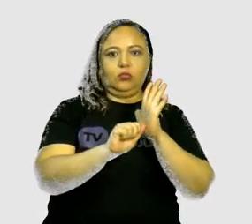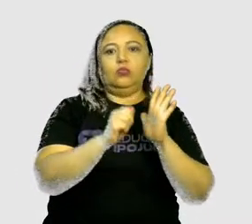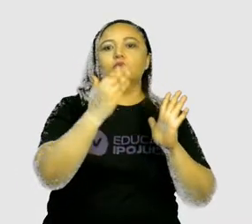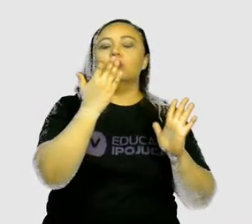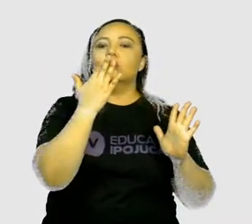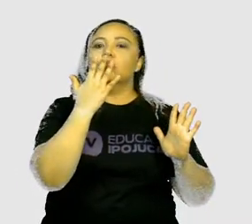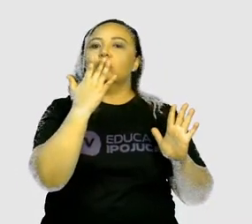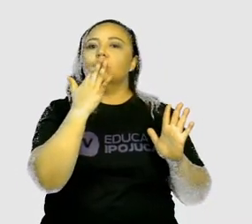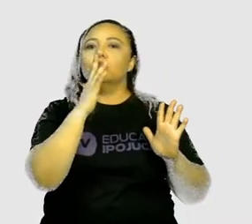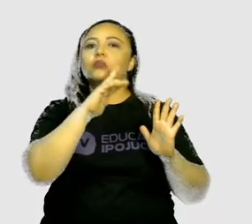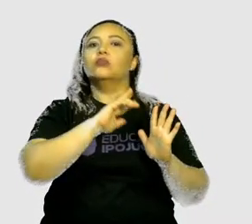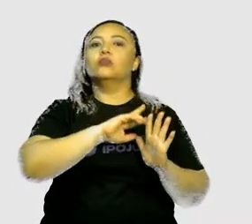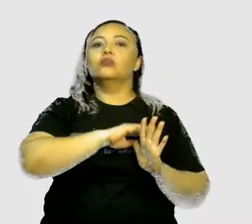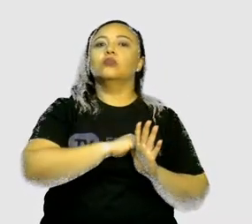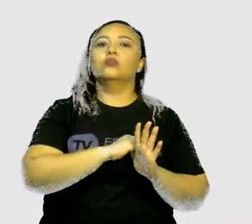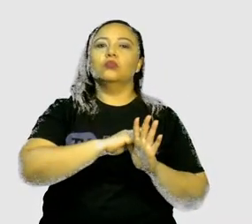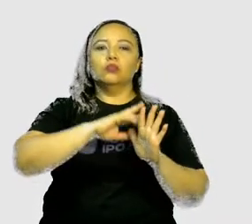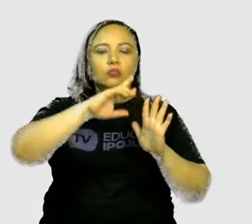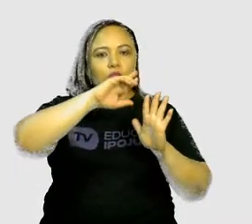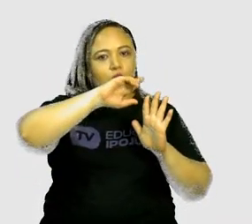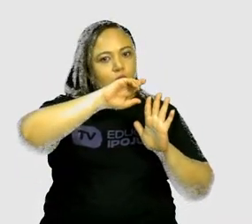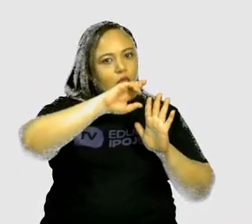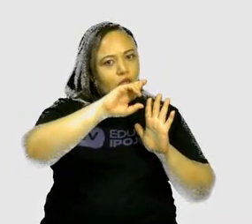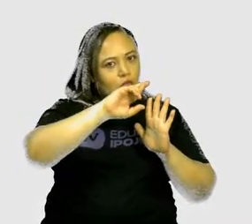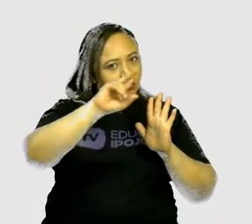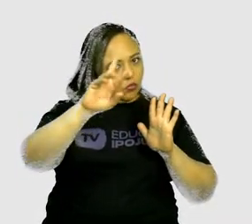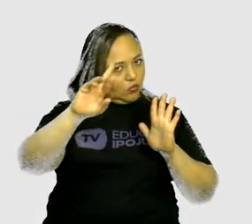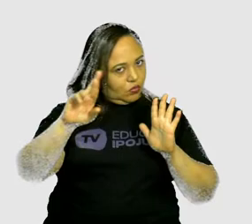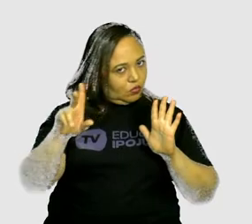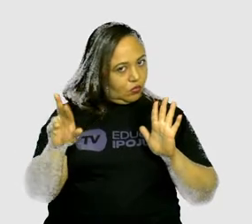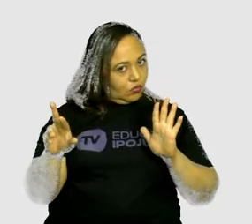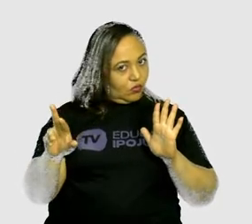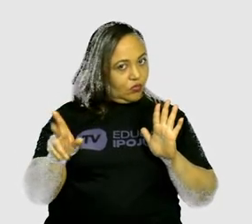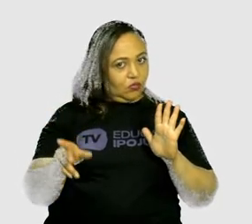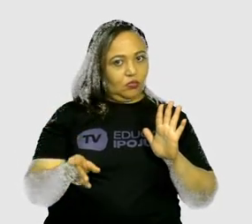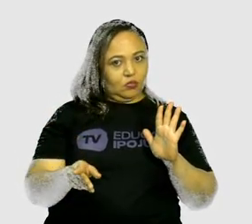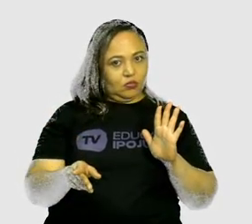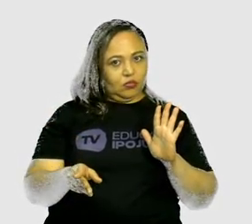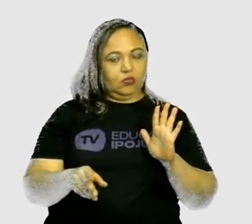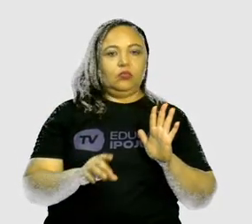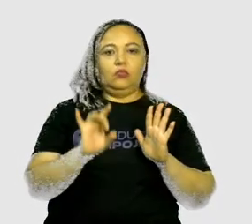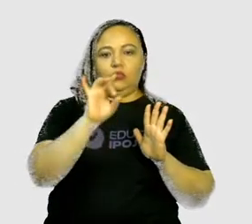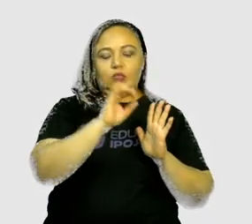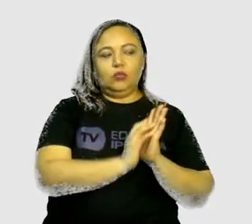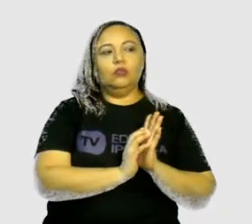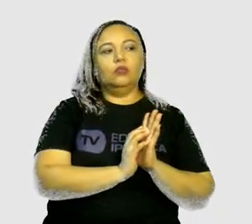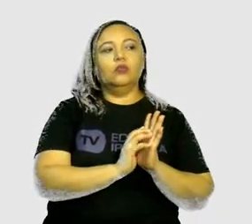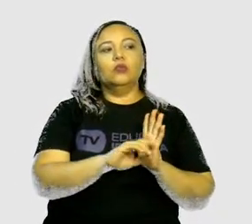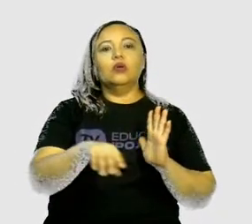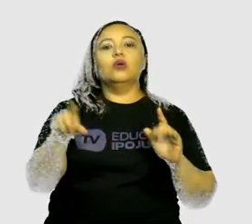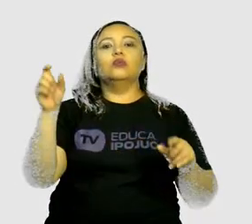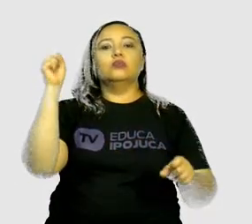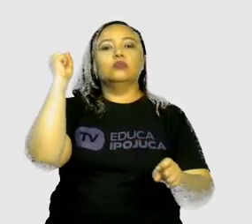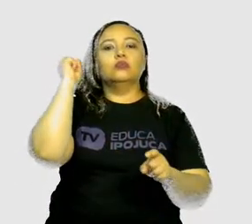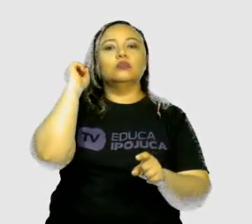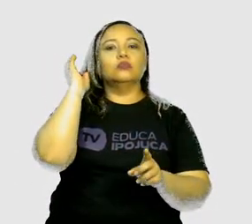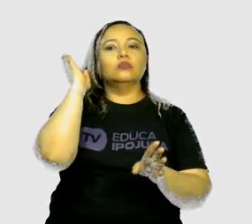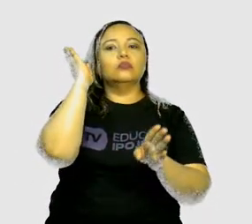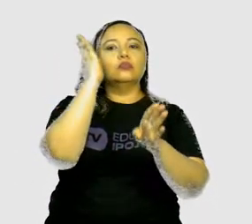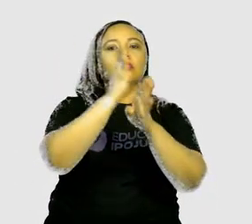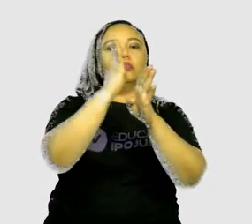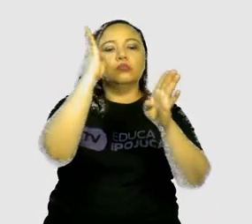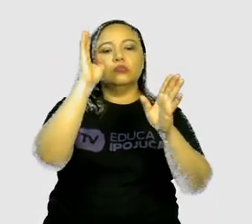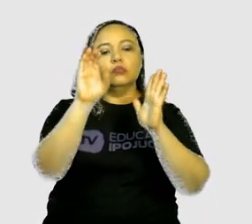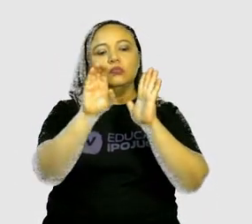eu quero que vocês descubra qual é o código. Olha, esse é um cofre. descobre. Descubra qual é o